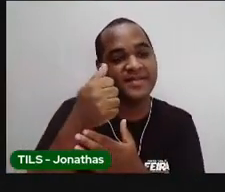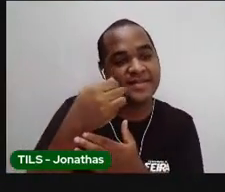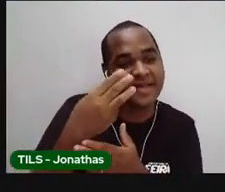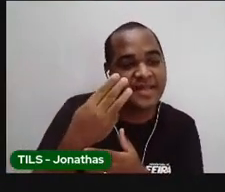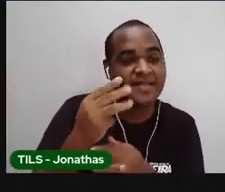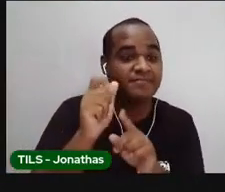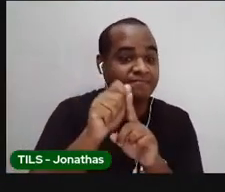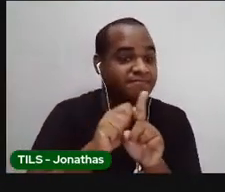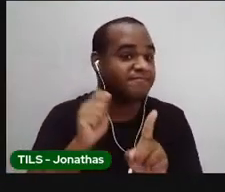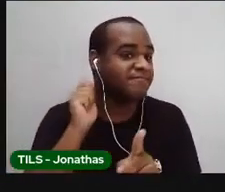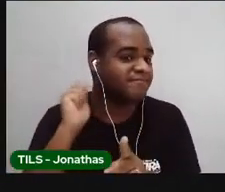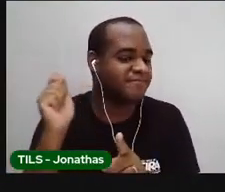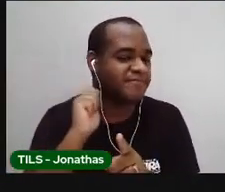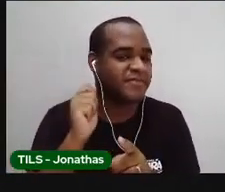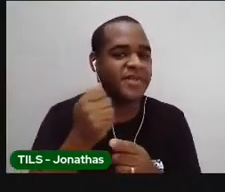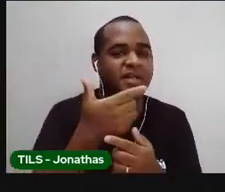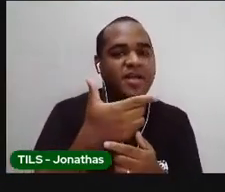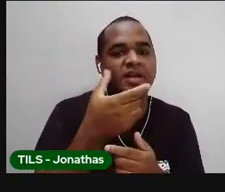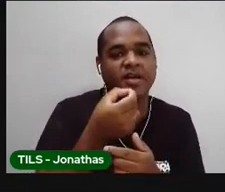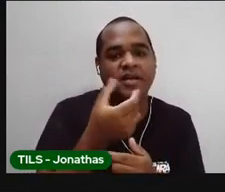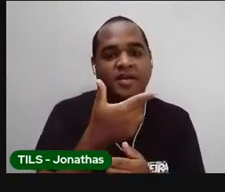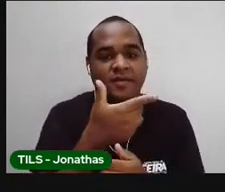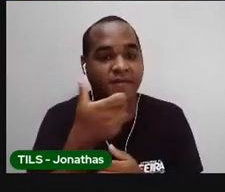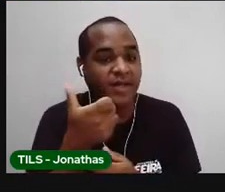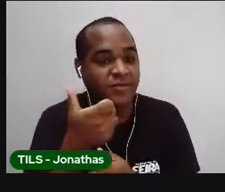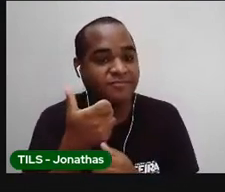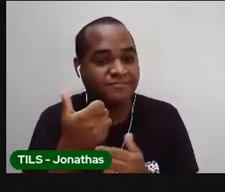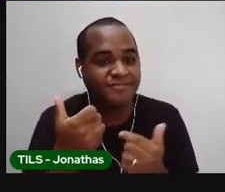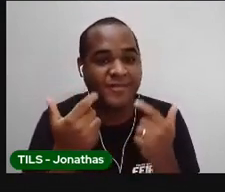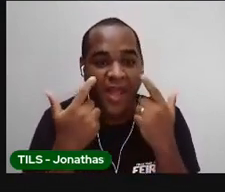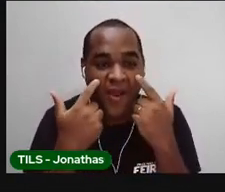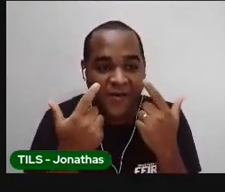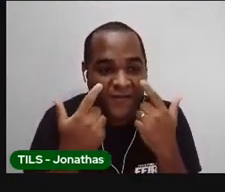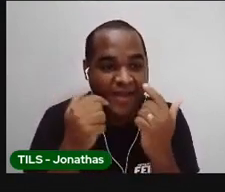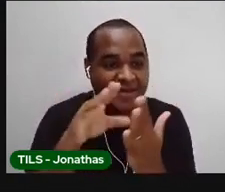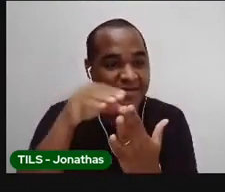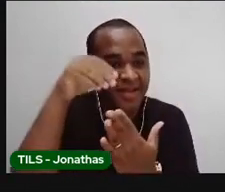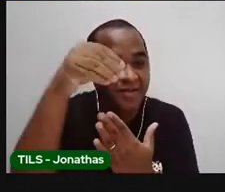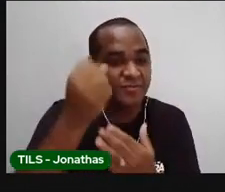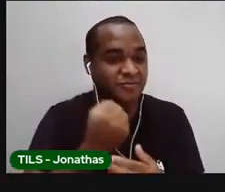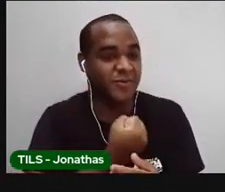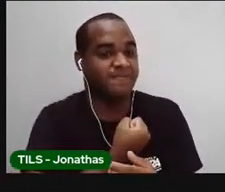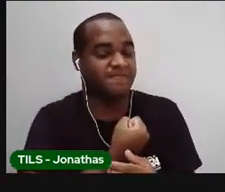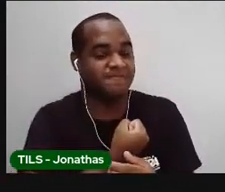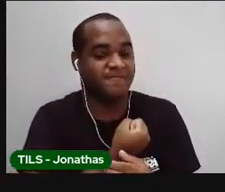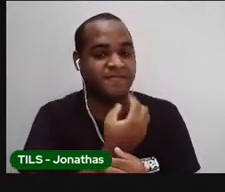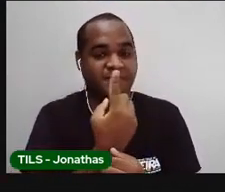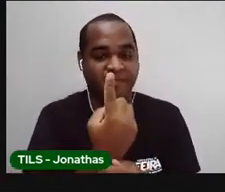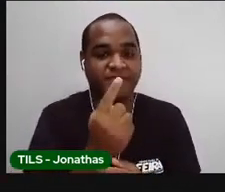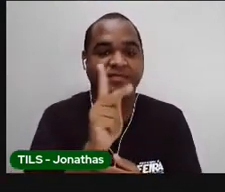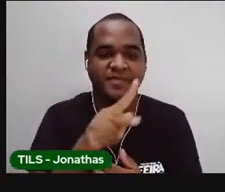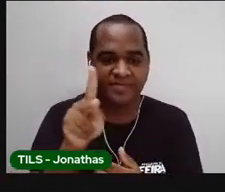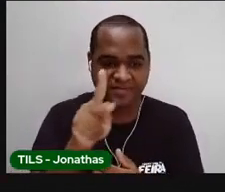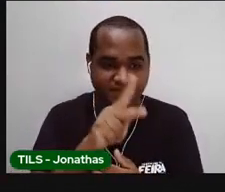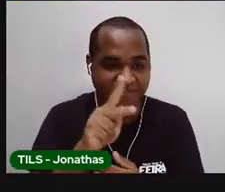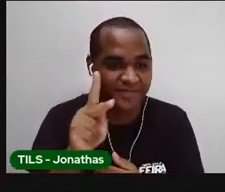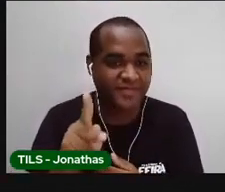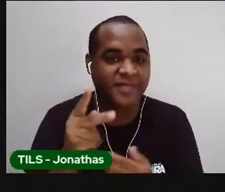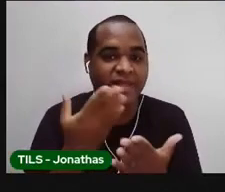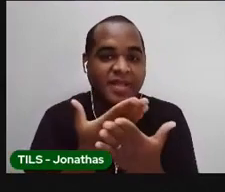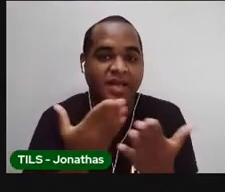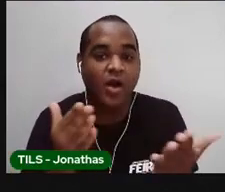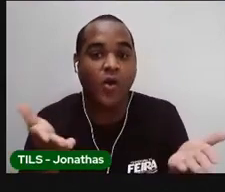2021. De olho no calendário. Número 1. As professoras se